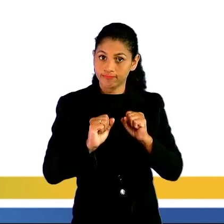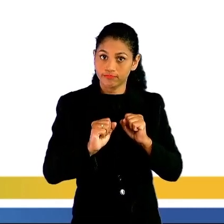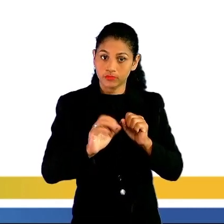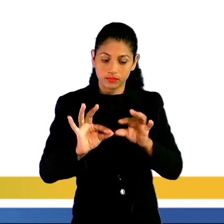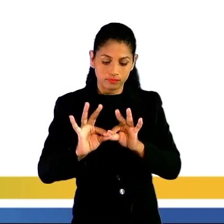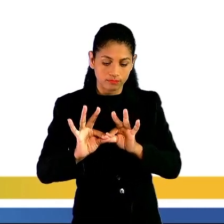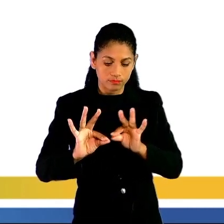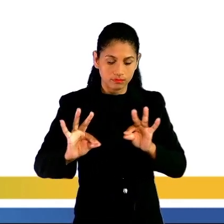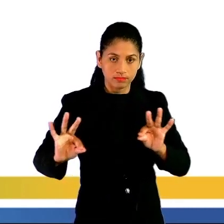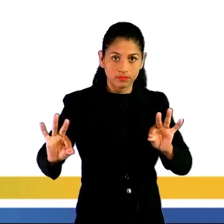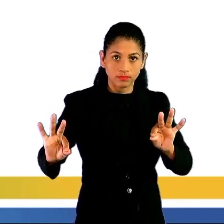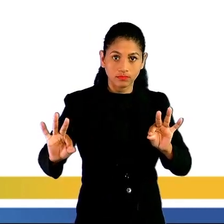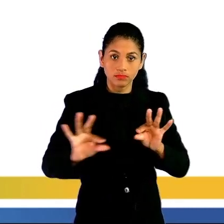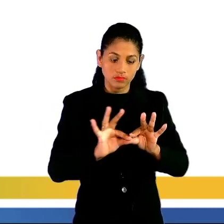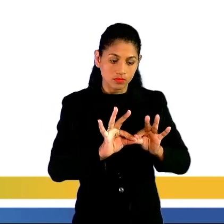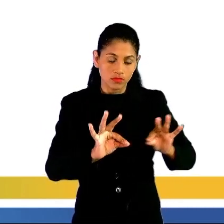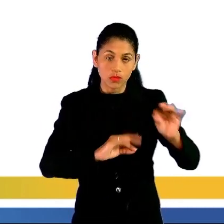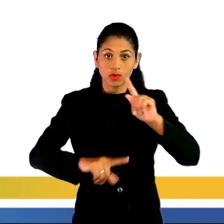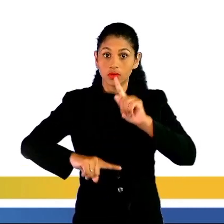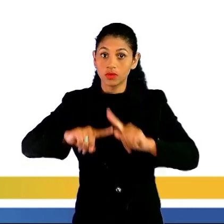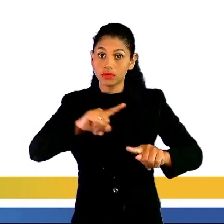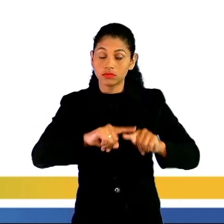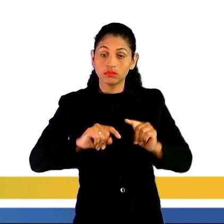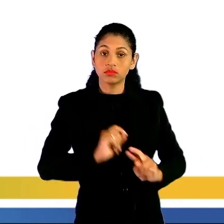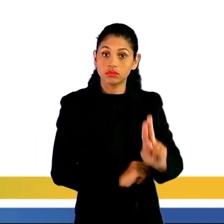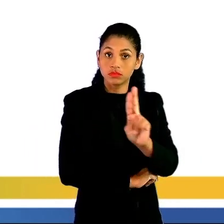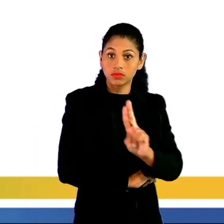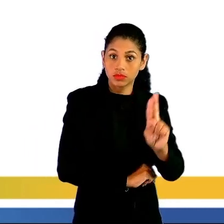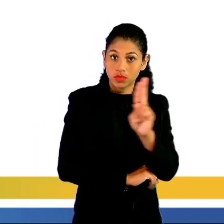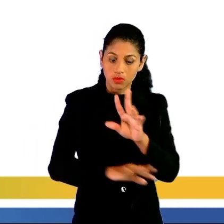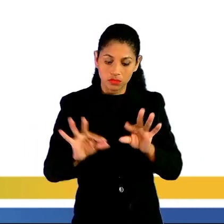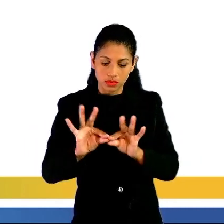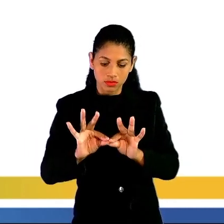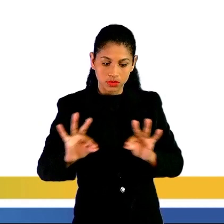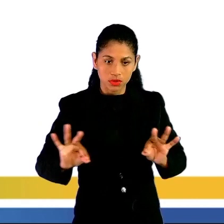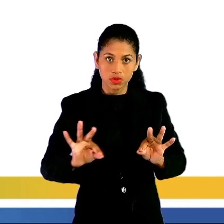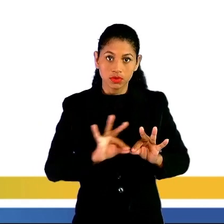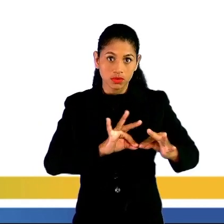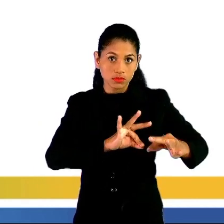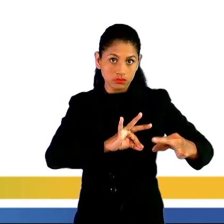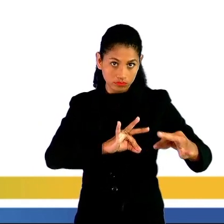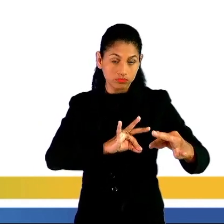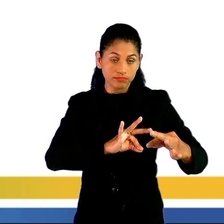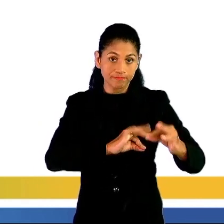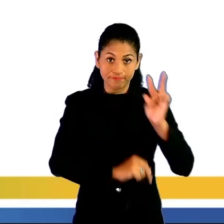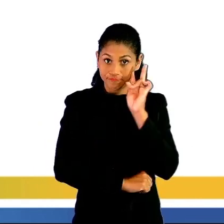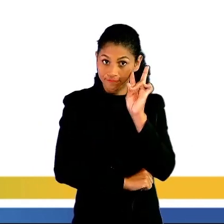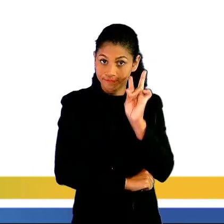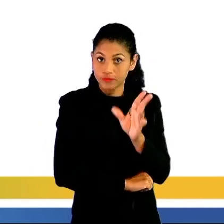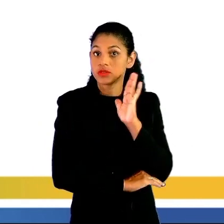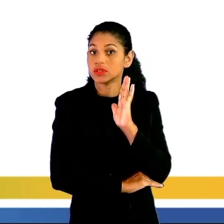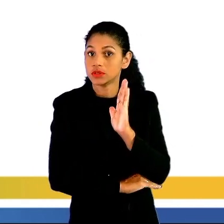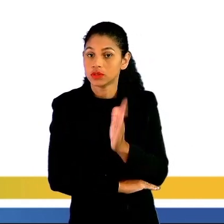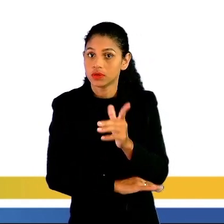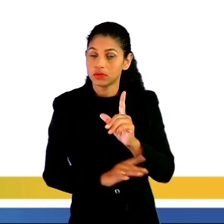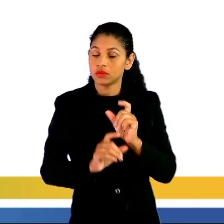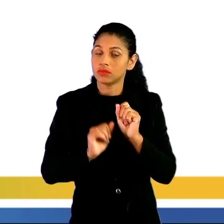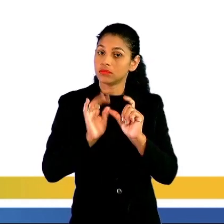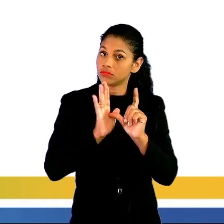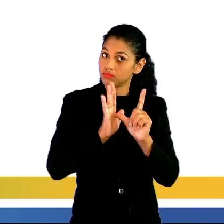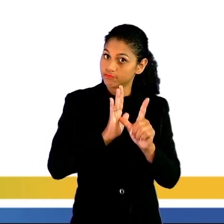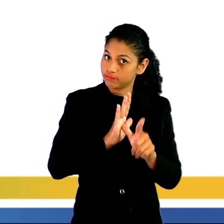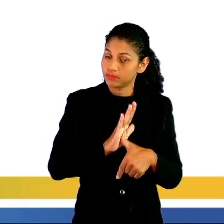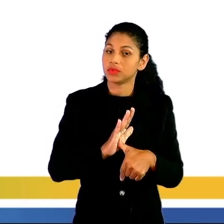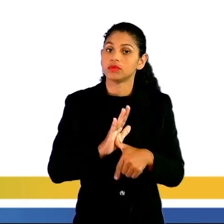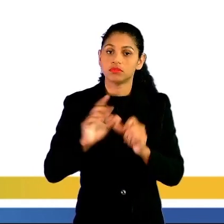os instrumentos que nós utilizamos para fazer as medições, ok? Nós vamos ver isso já no próximo slide. Vamos